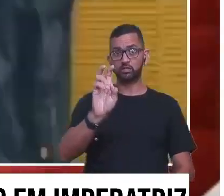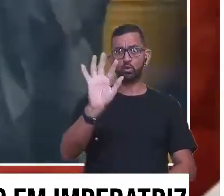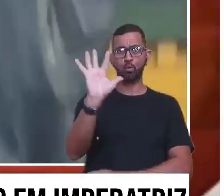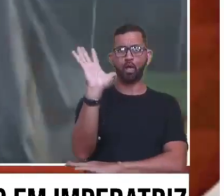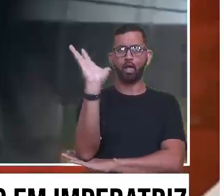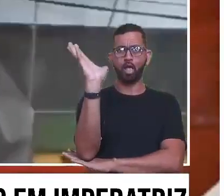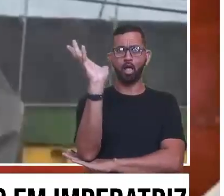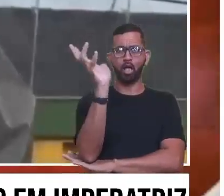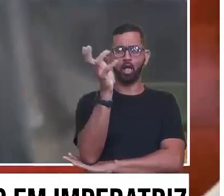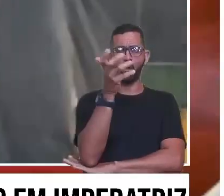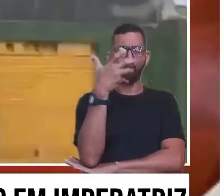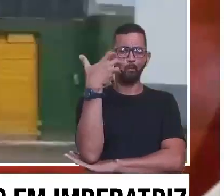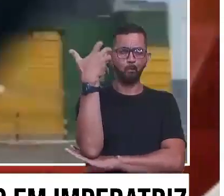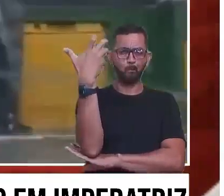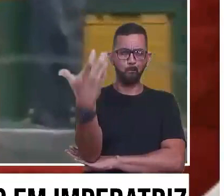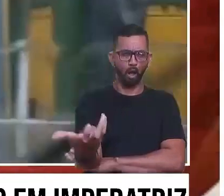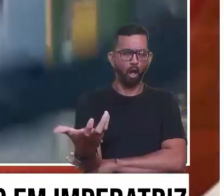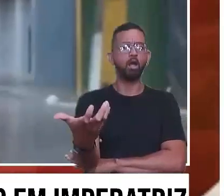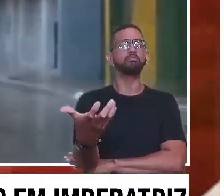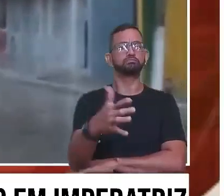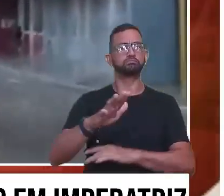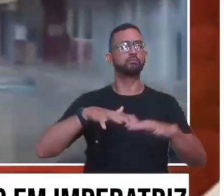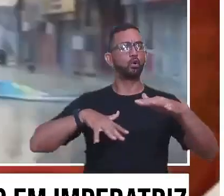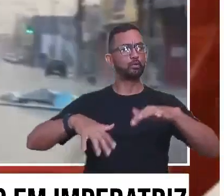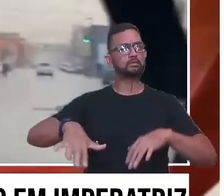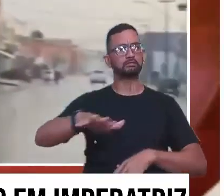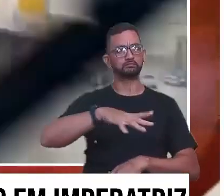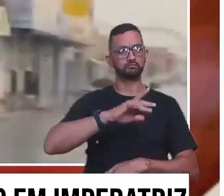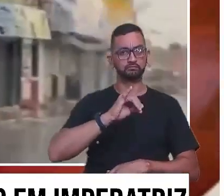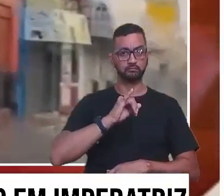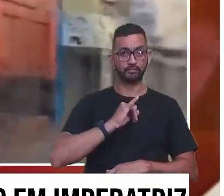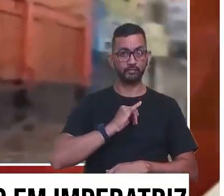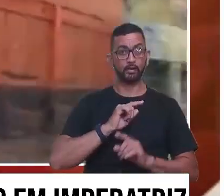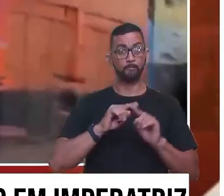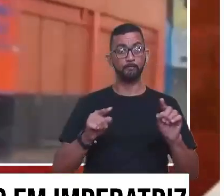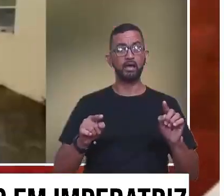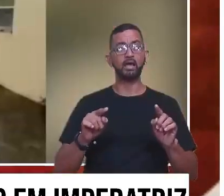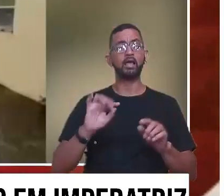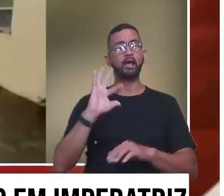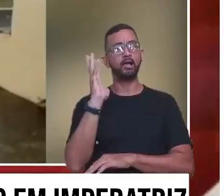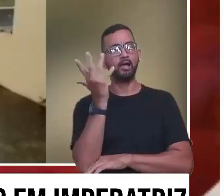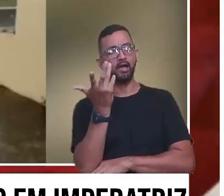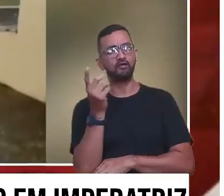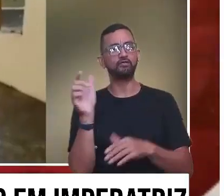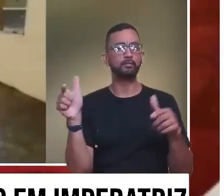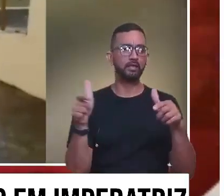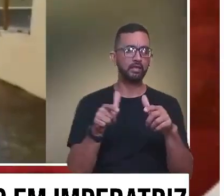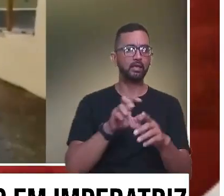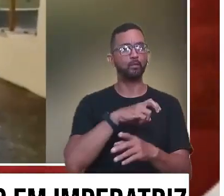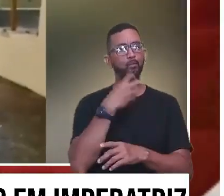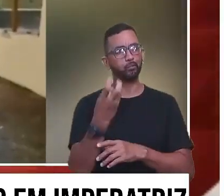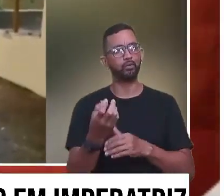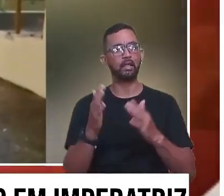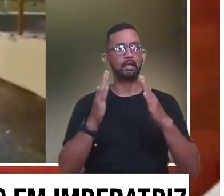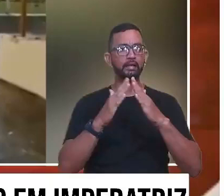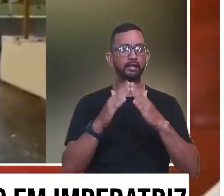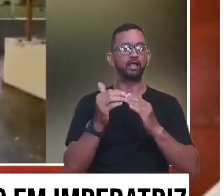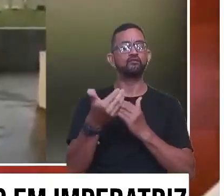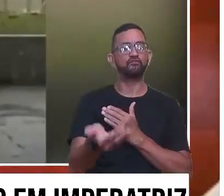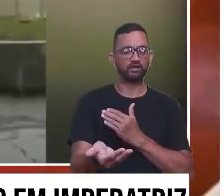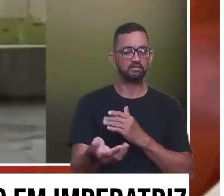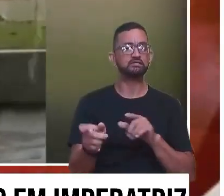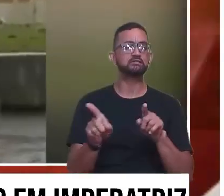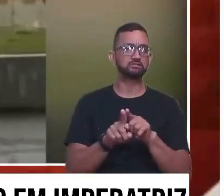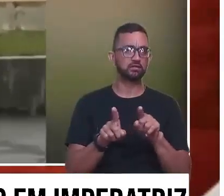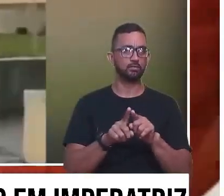grandes árvores caíram em ruas movimentadas de Imperatriz. Fora aquelas pequenas que caíram nos quintais, que